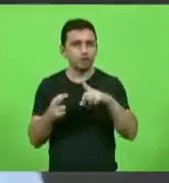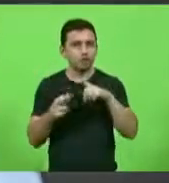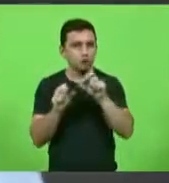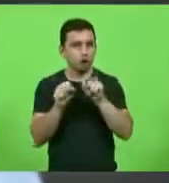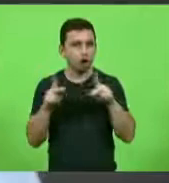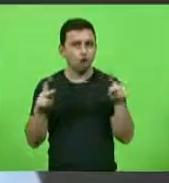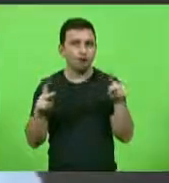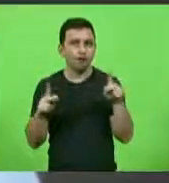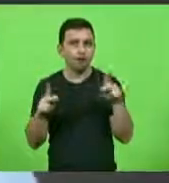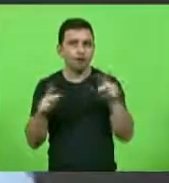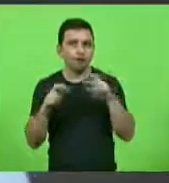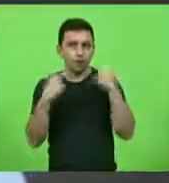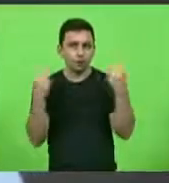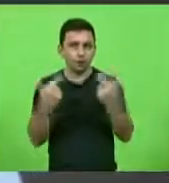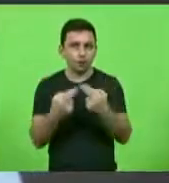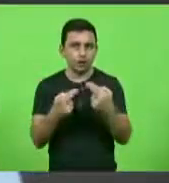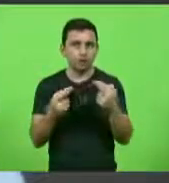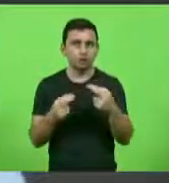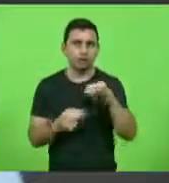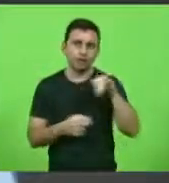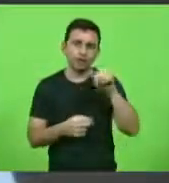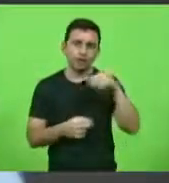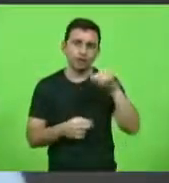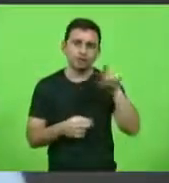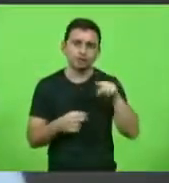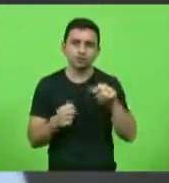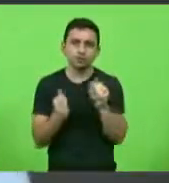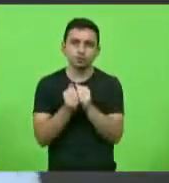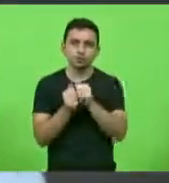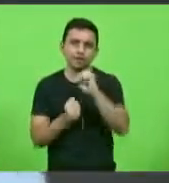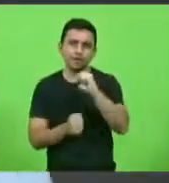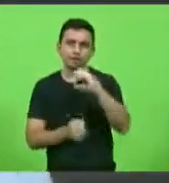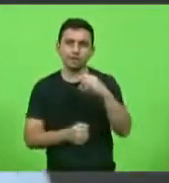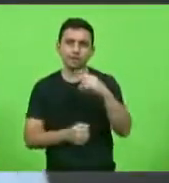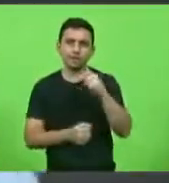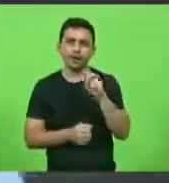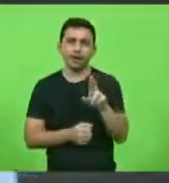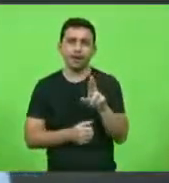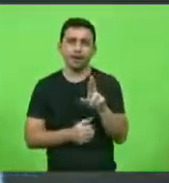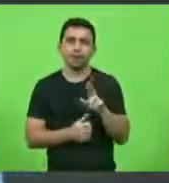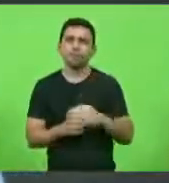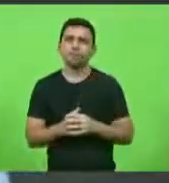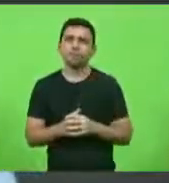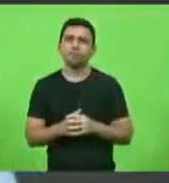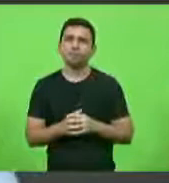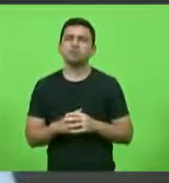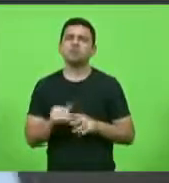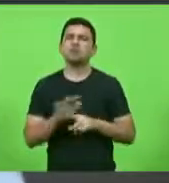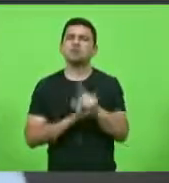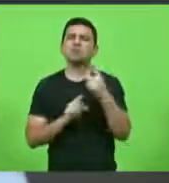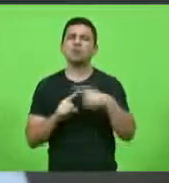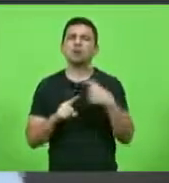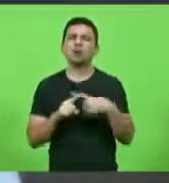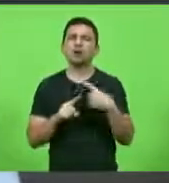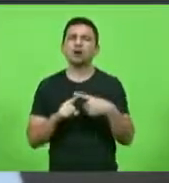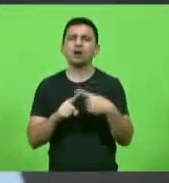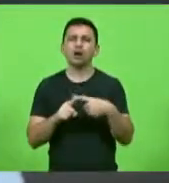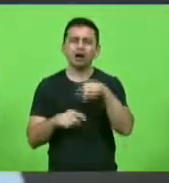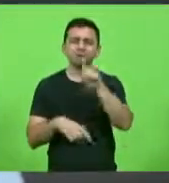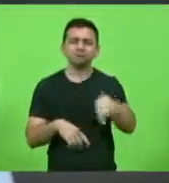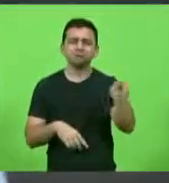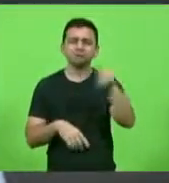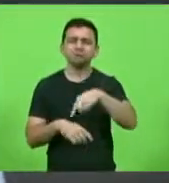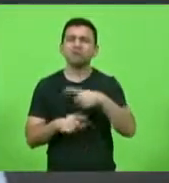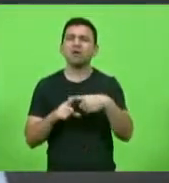Florianópolis o Jamaze o cara da SCPAR e um parlamentar e não sei como é mas escuta aqui por que que mandaram cancelar